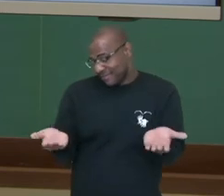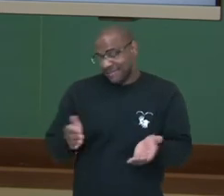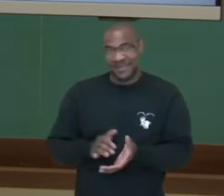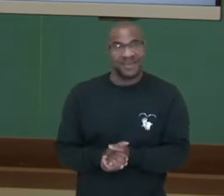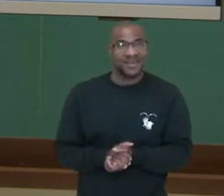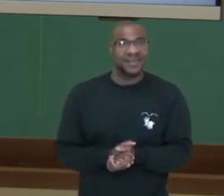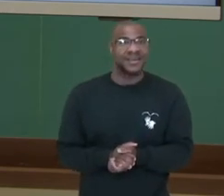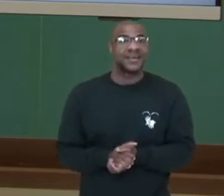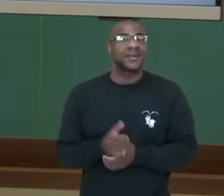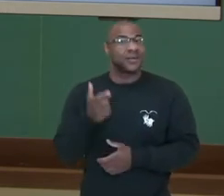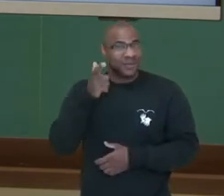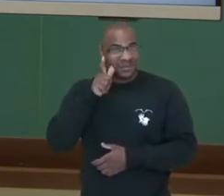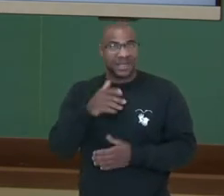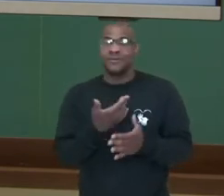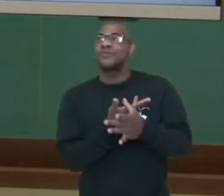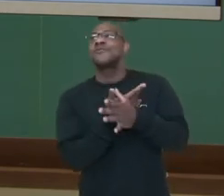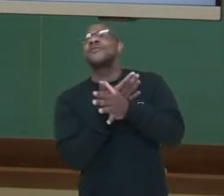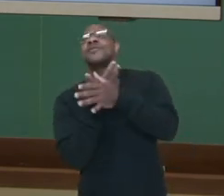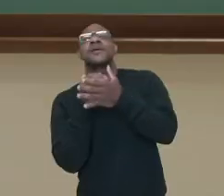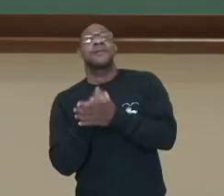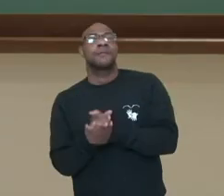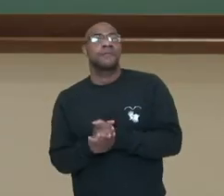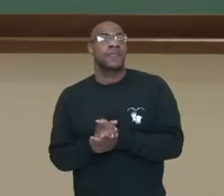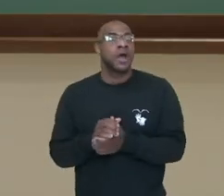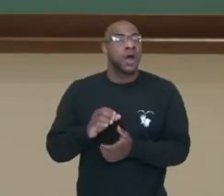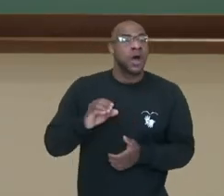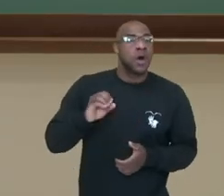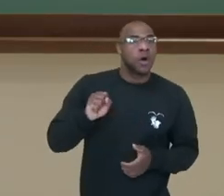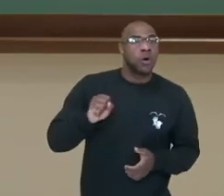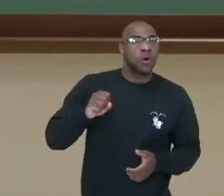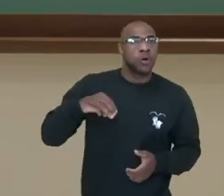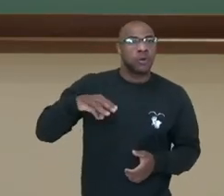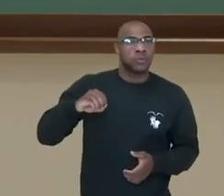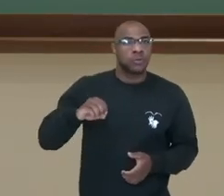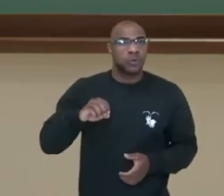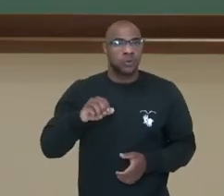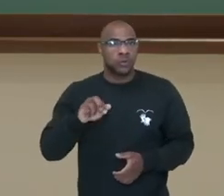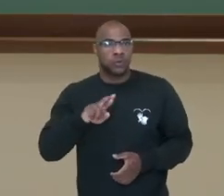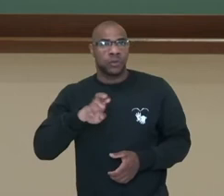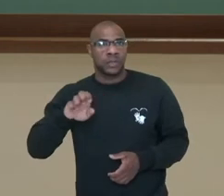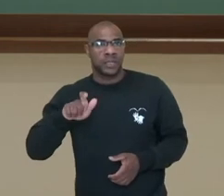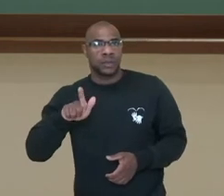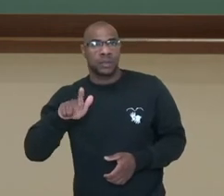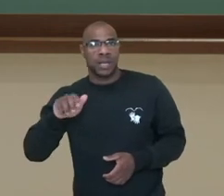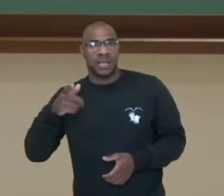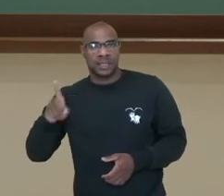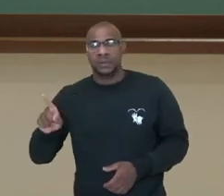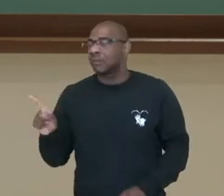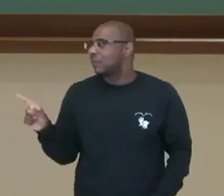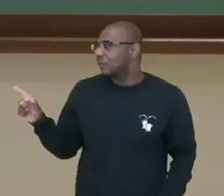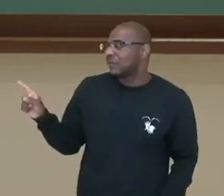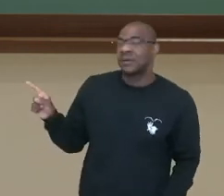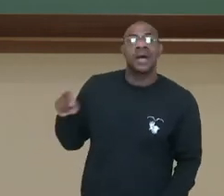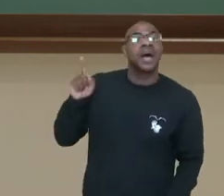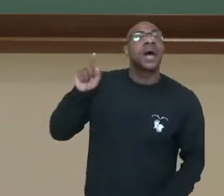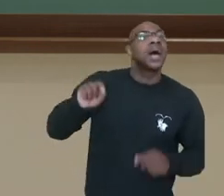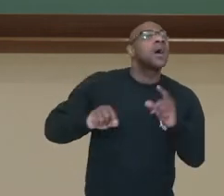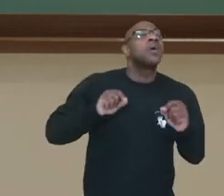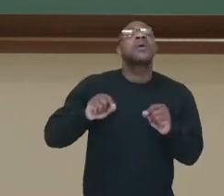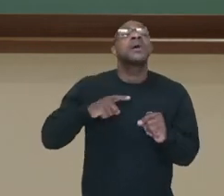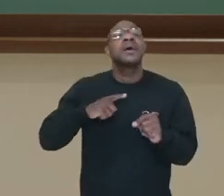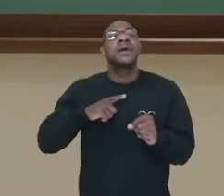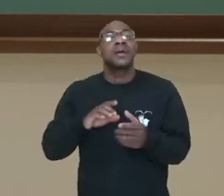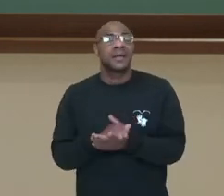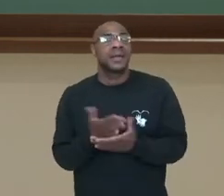ok? Bom, o que é essa osmoregulação, né? Por que é esse equilíbrio osmótico, né? Então o equilíbrio osmótico, vai ser conseguido através